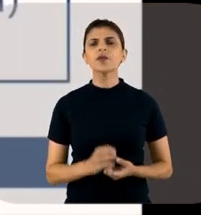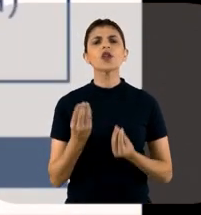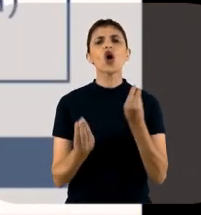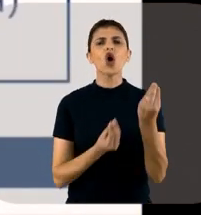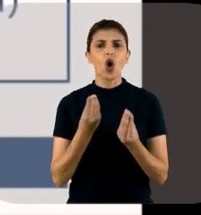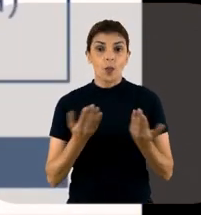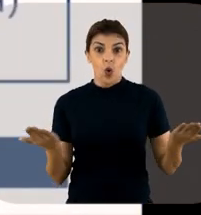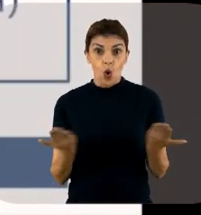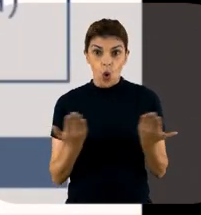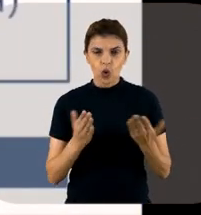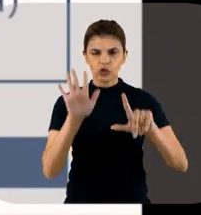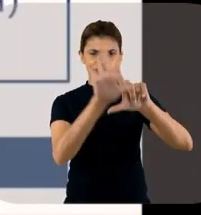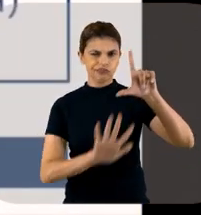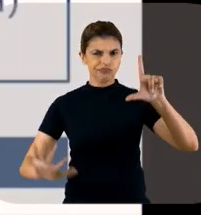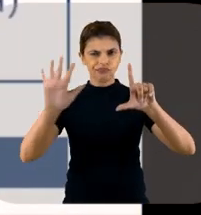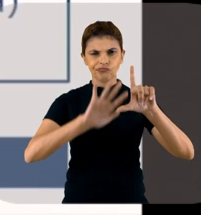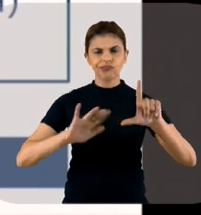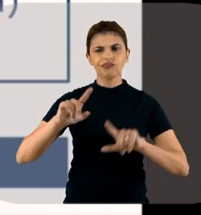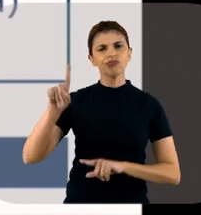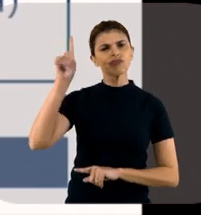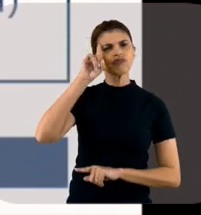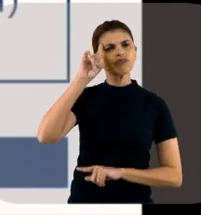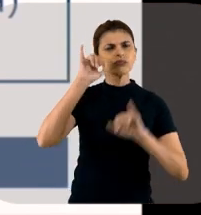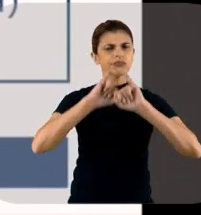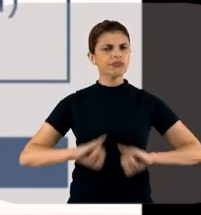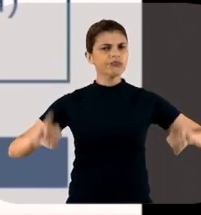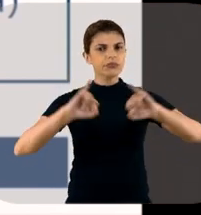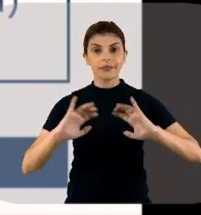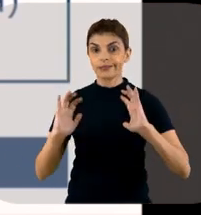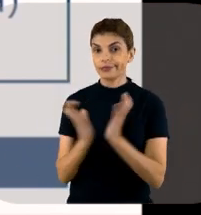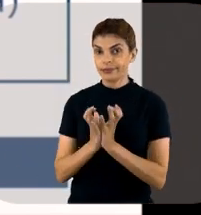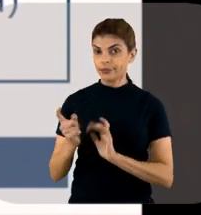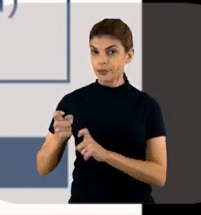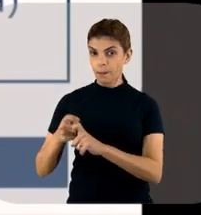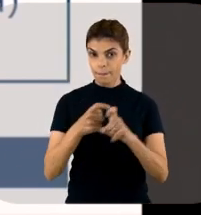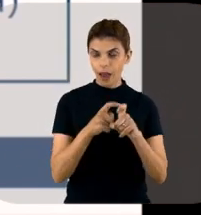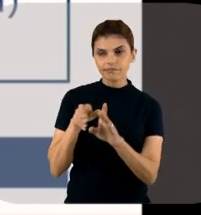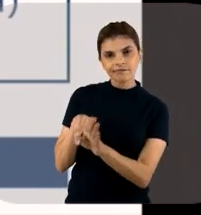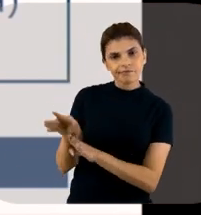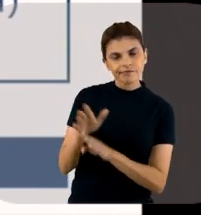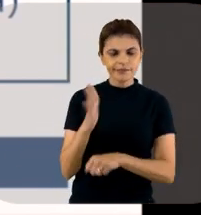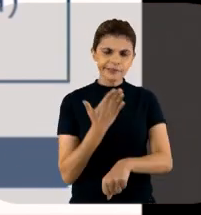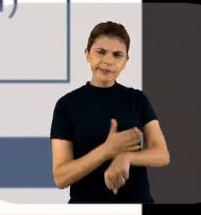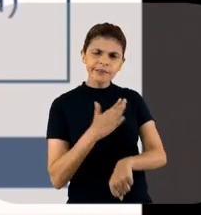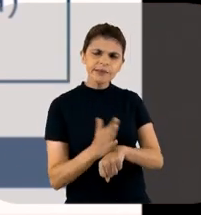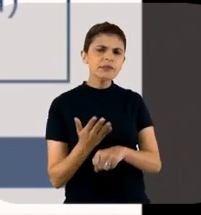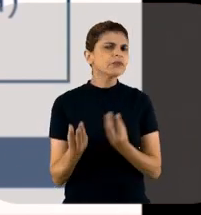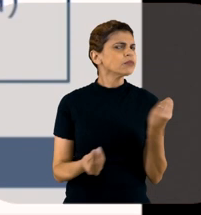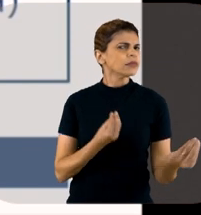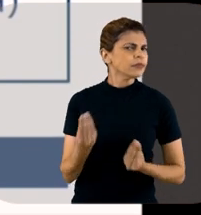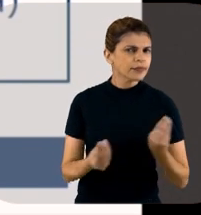Então, como é que a gente fica hoje no dia a dia? Como é que a gente divulga isso para a nossa equipe? Como é que a gente faz o